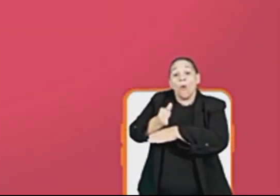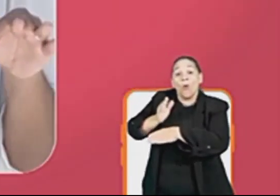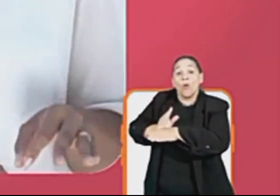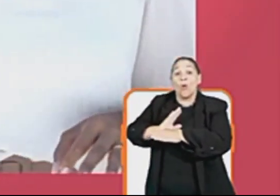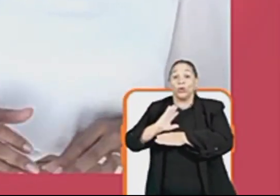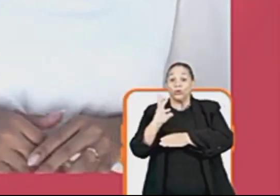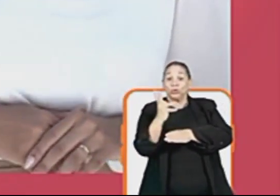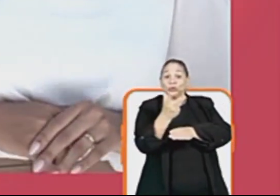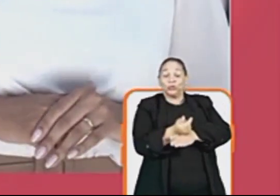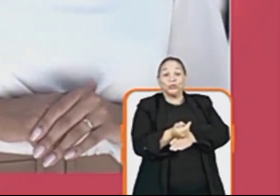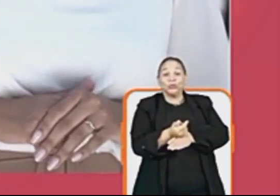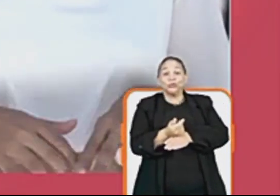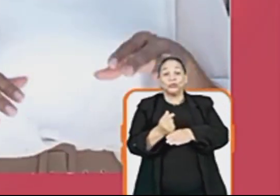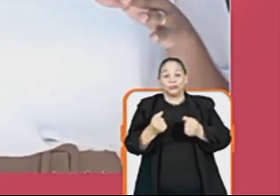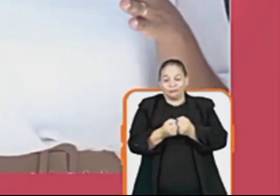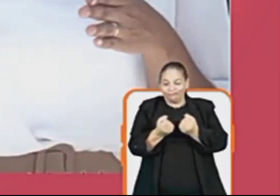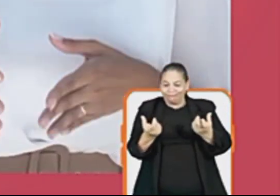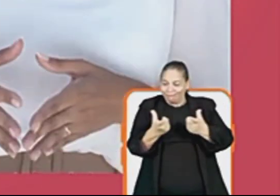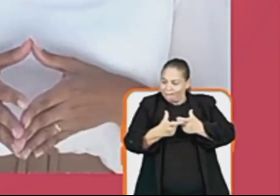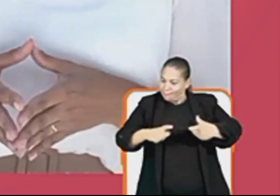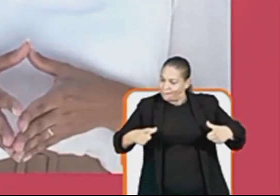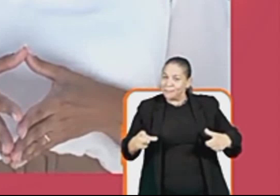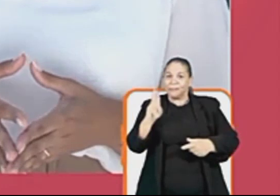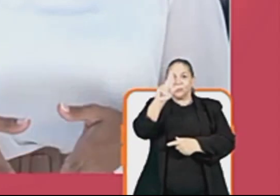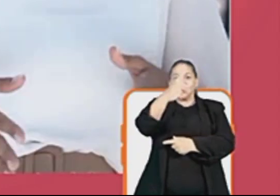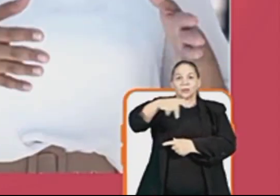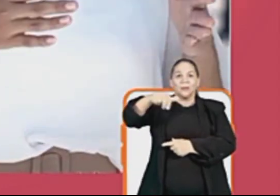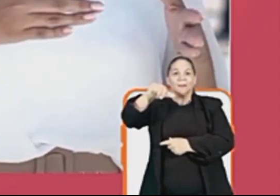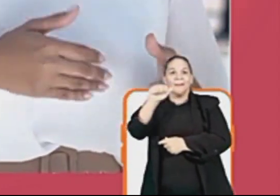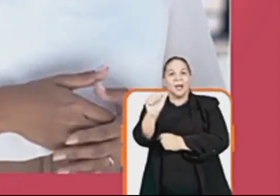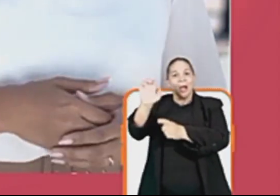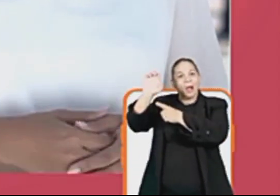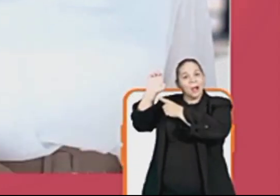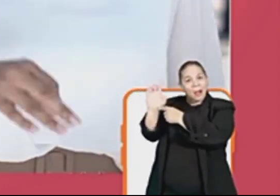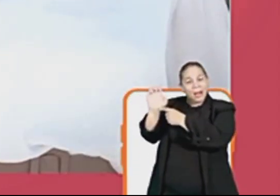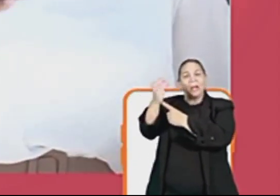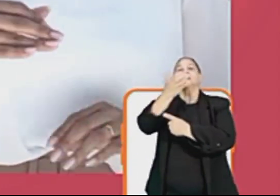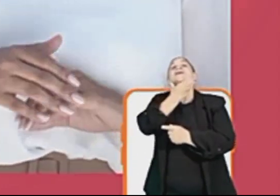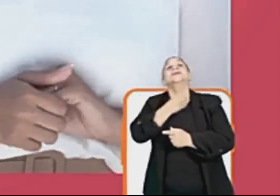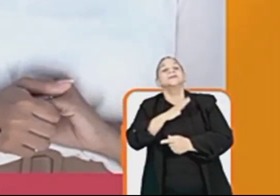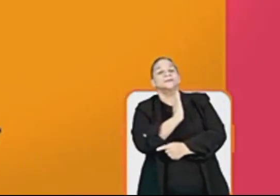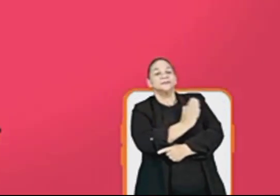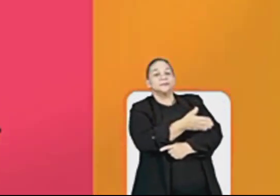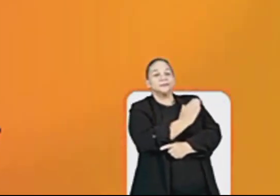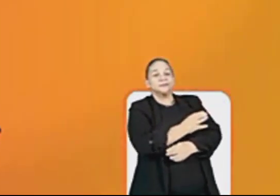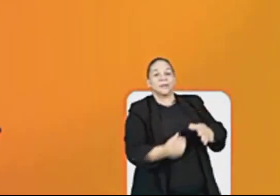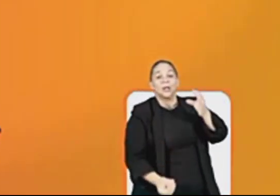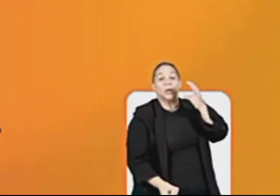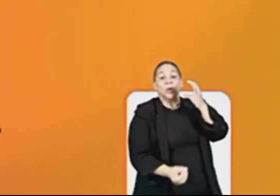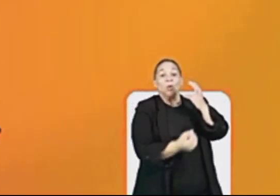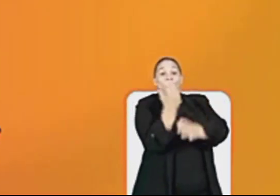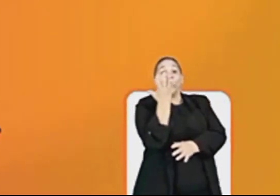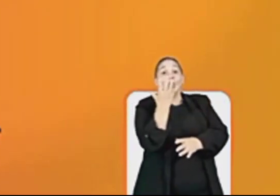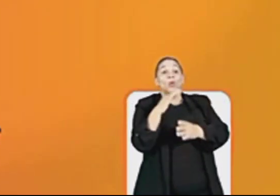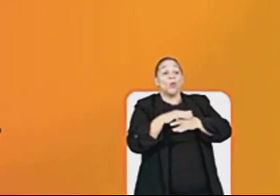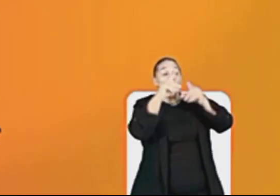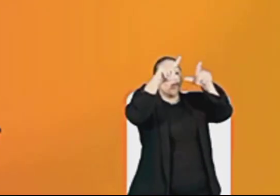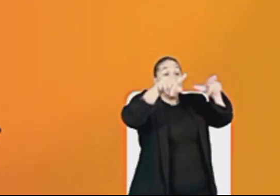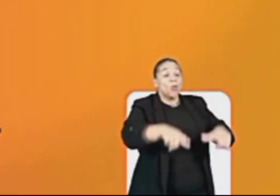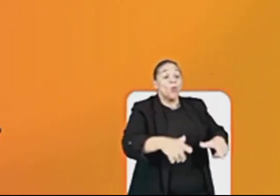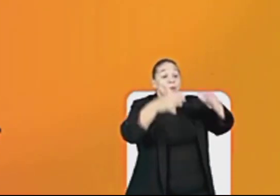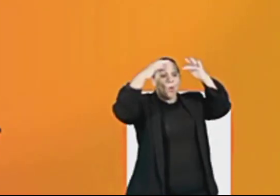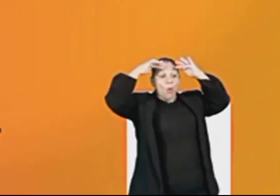implementar uma UFAER Com especialidades importantes Como cardiologia e endocrinologista Vamos construir um centro multidisciplinar